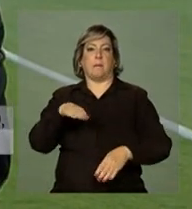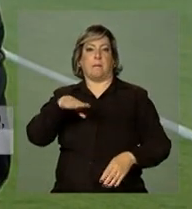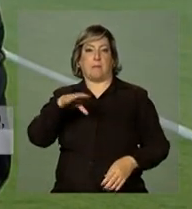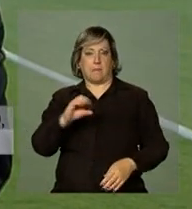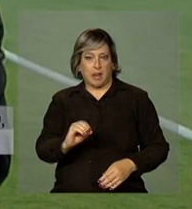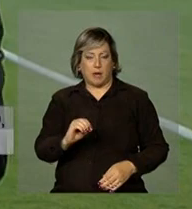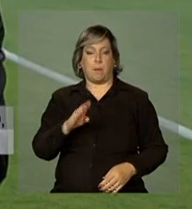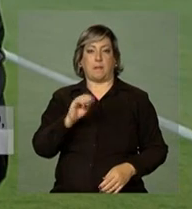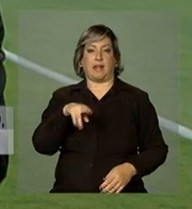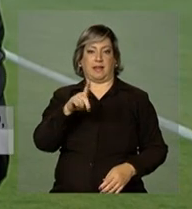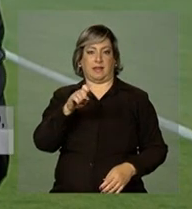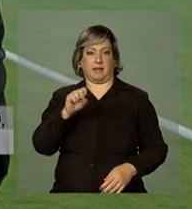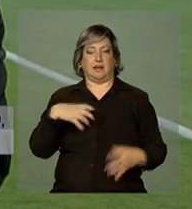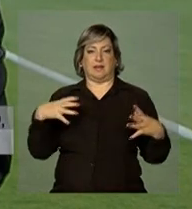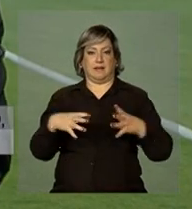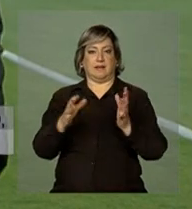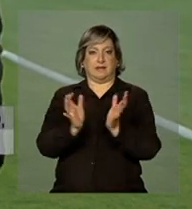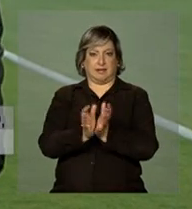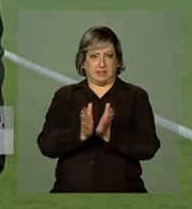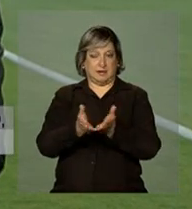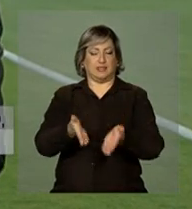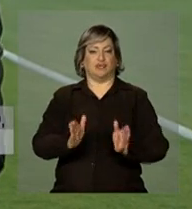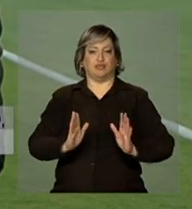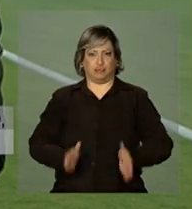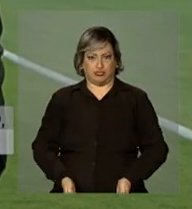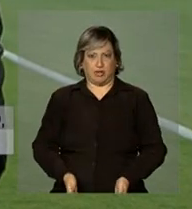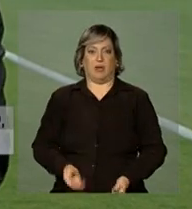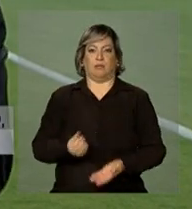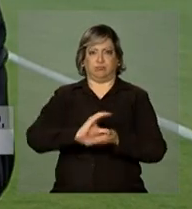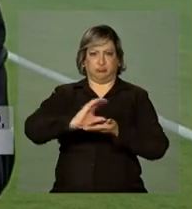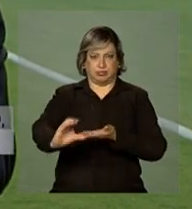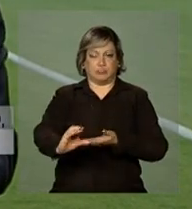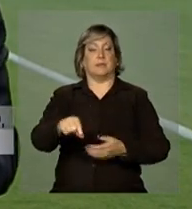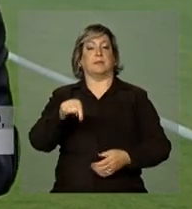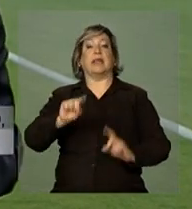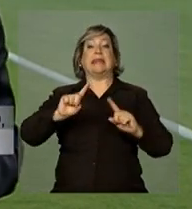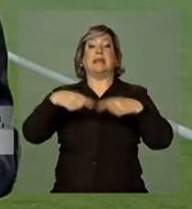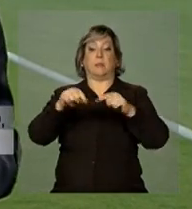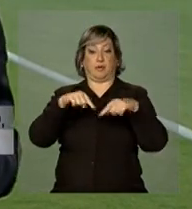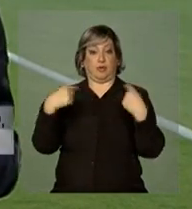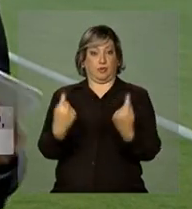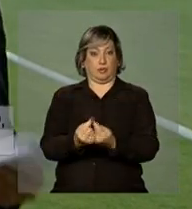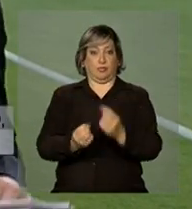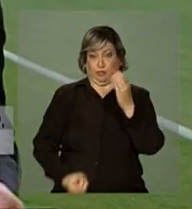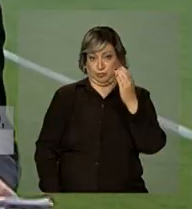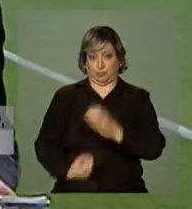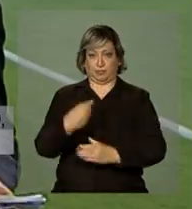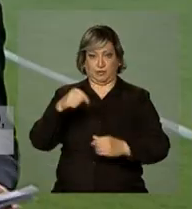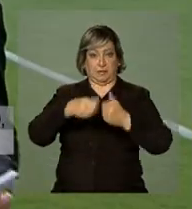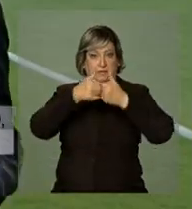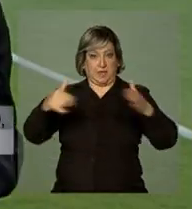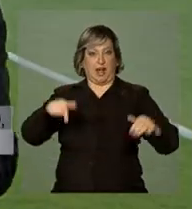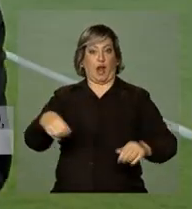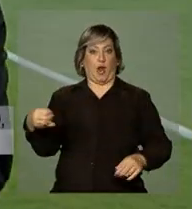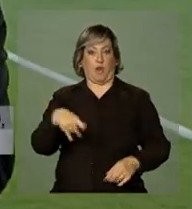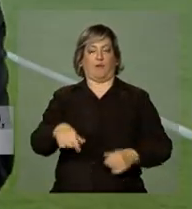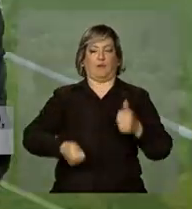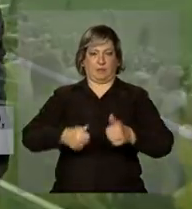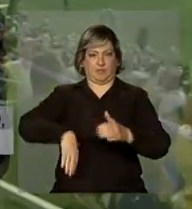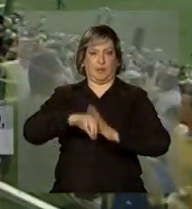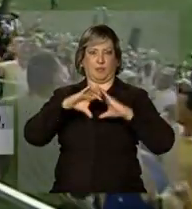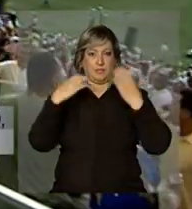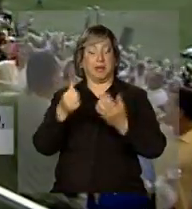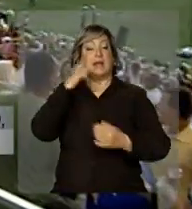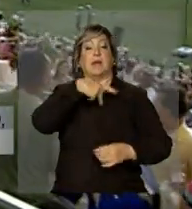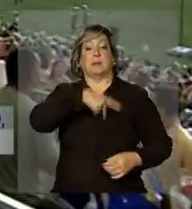de Desenvolvimento Econômico e Social, o BNDES. Depois da cerimônia de reinauguração do Maracanã, a presidenta